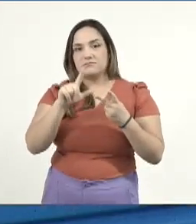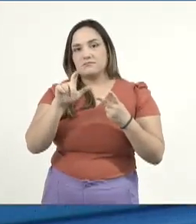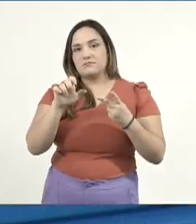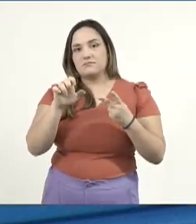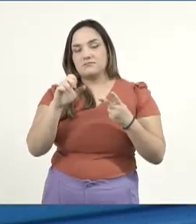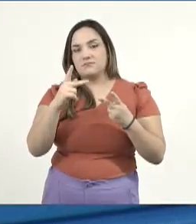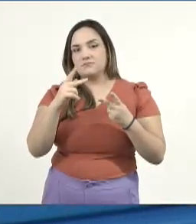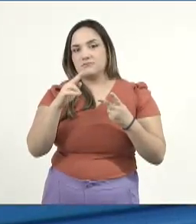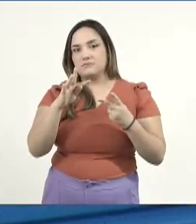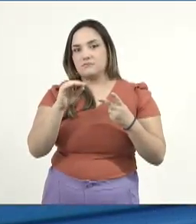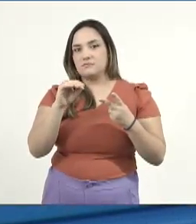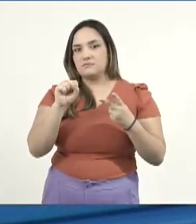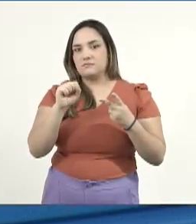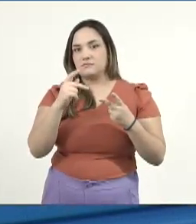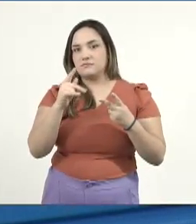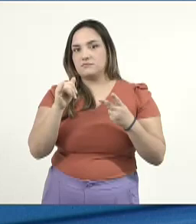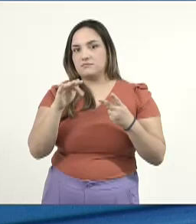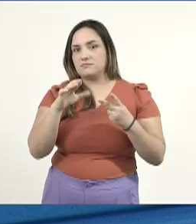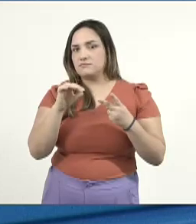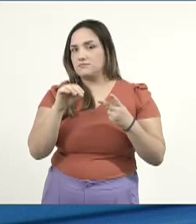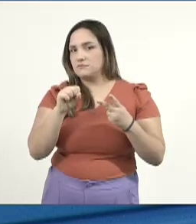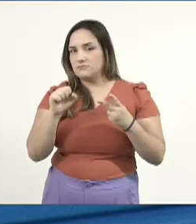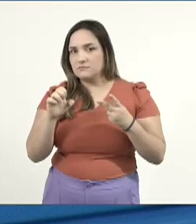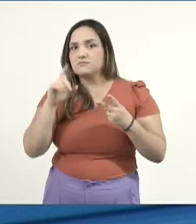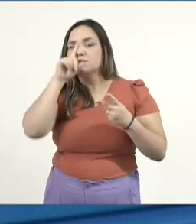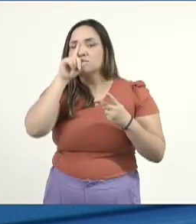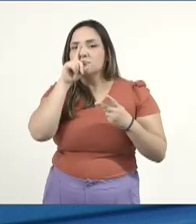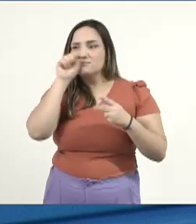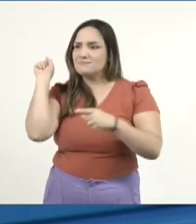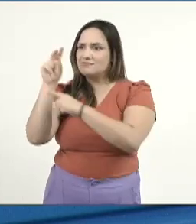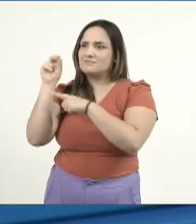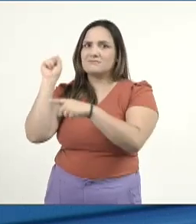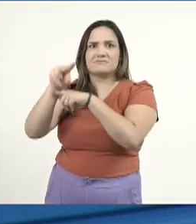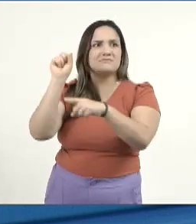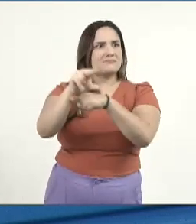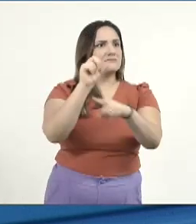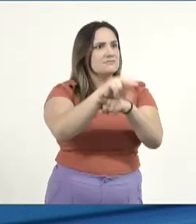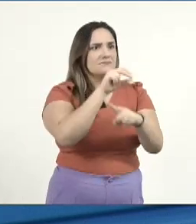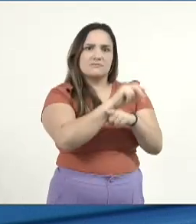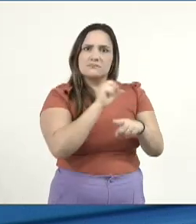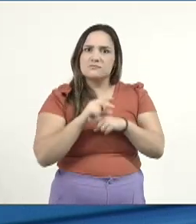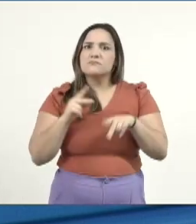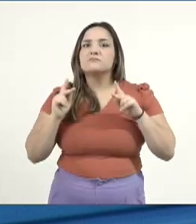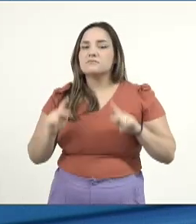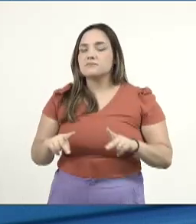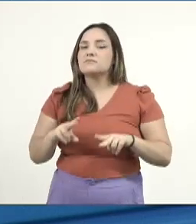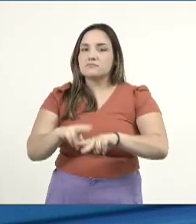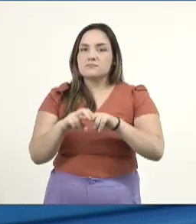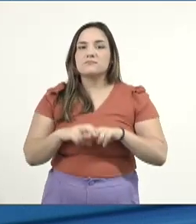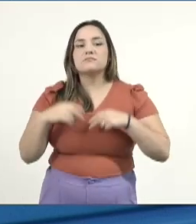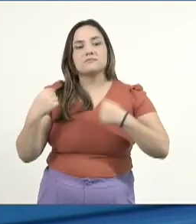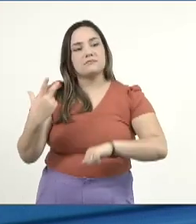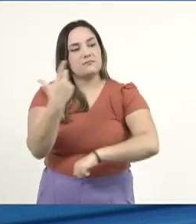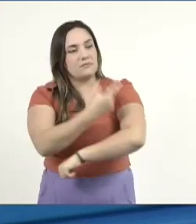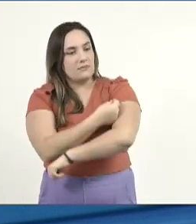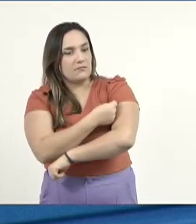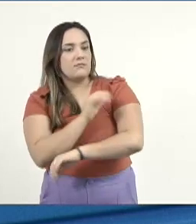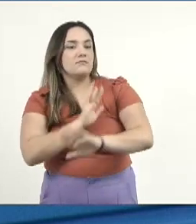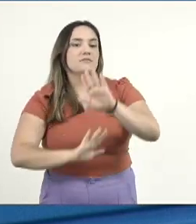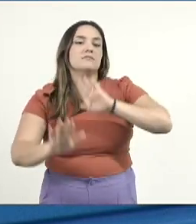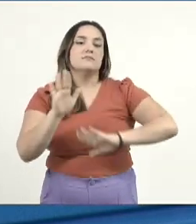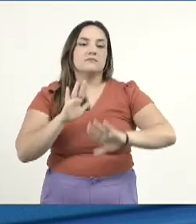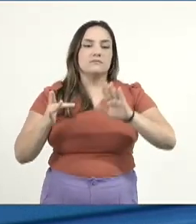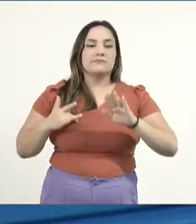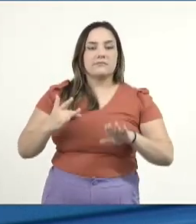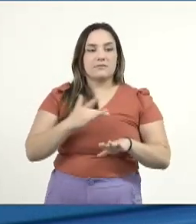outras zoonoses, representam uma ameaça crescente à saúde da população. A vacinação e a vigilância sanitária de animais